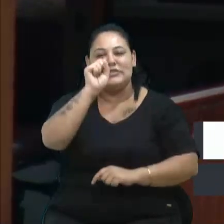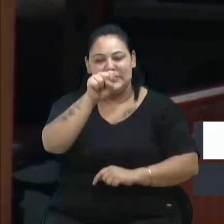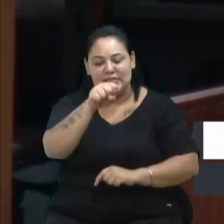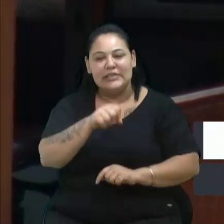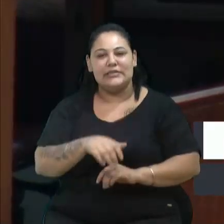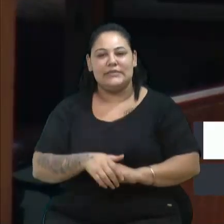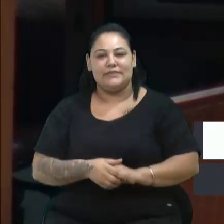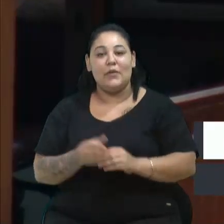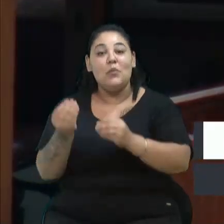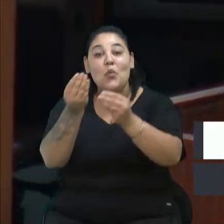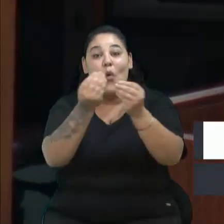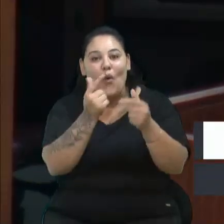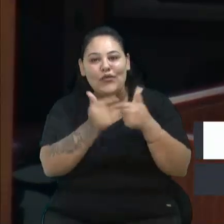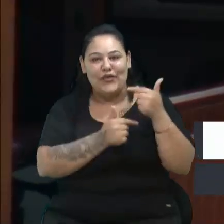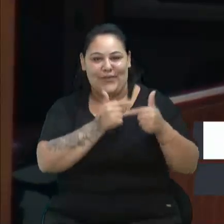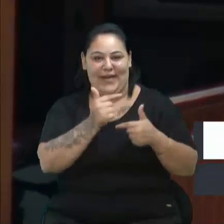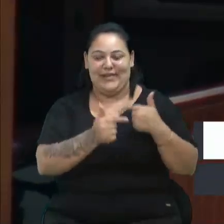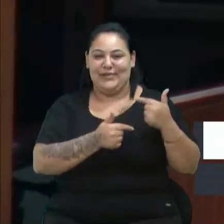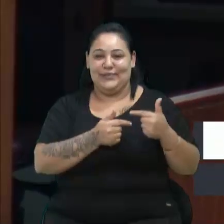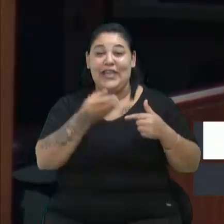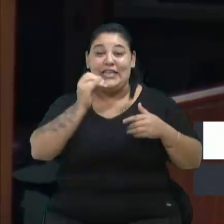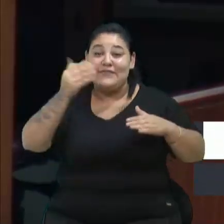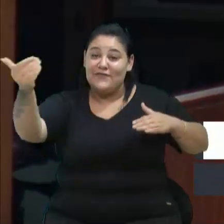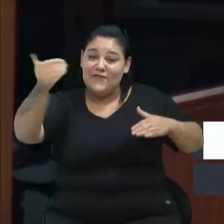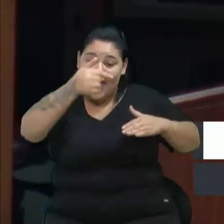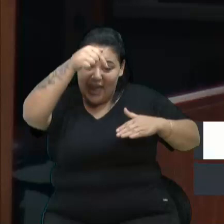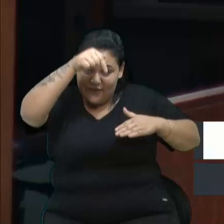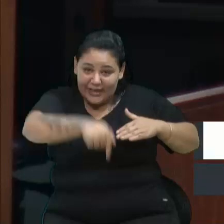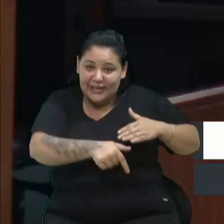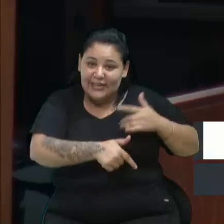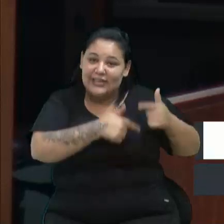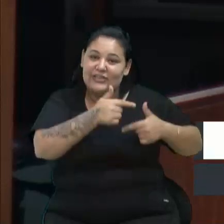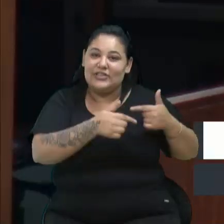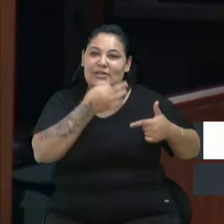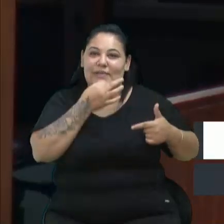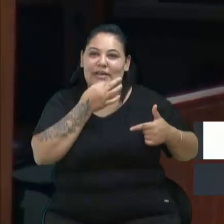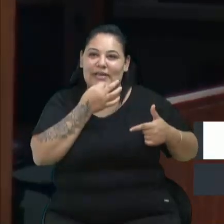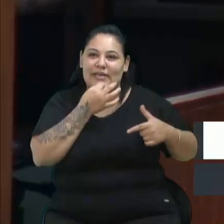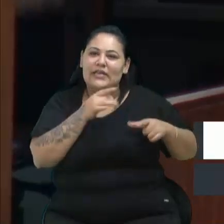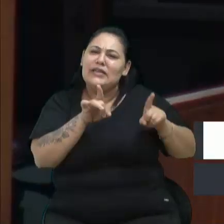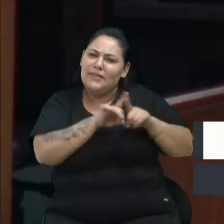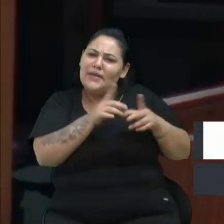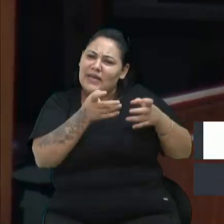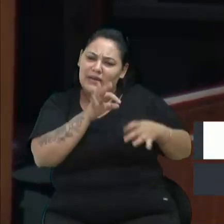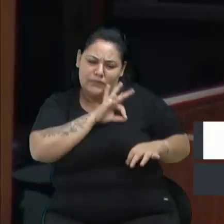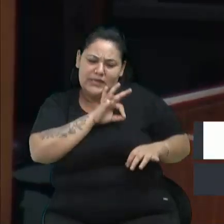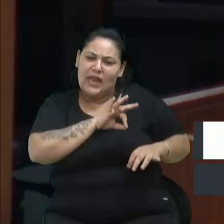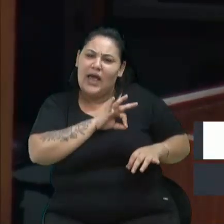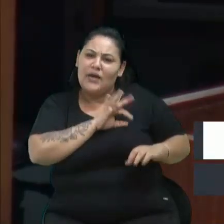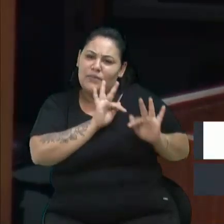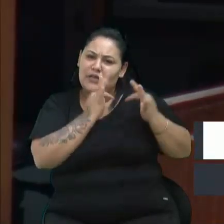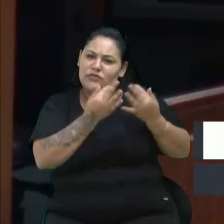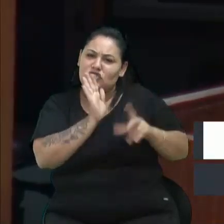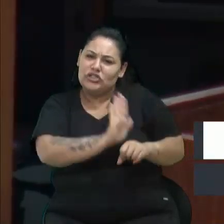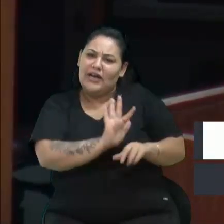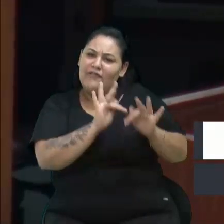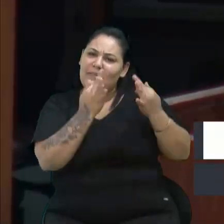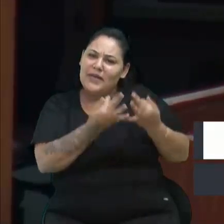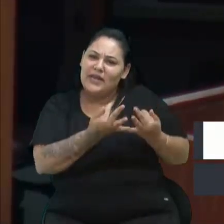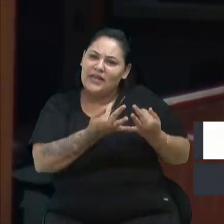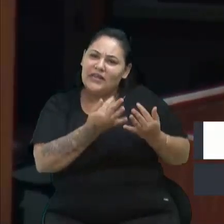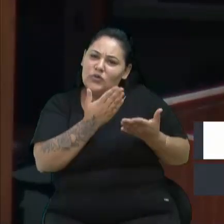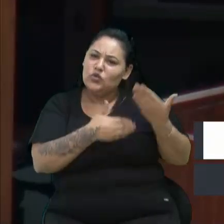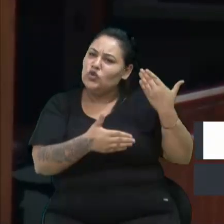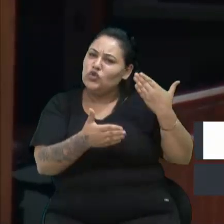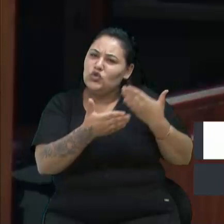trabalhadores. E se vieram trabalhar aqui na nossa Serra Gaúcha, que também vieram buscar o seu sustento. Então todos nós temos